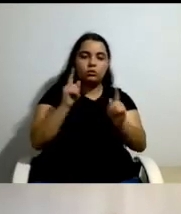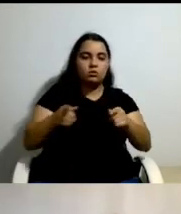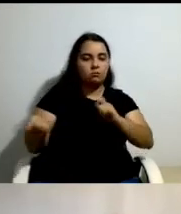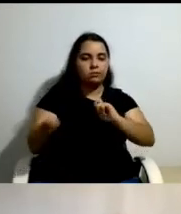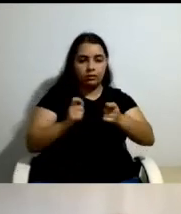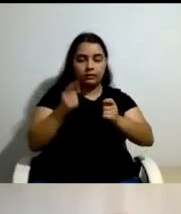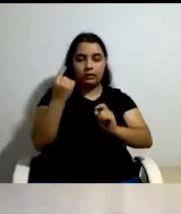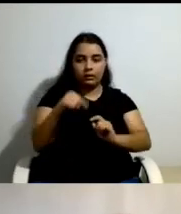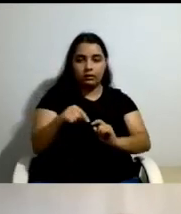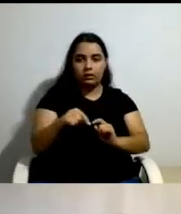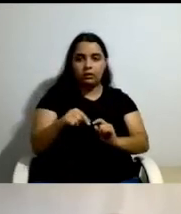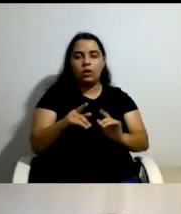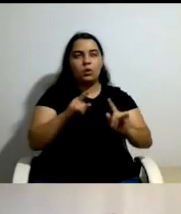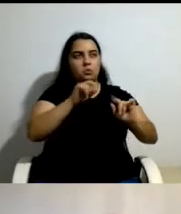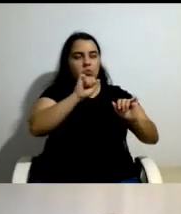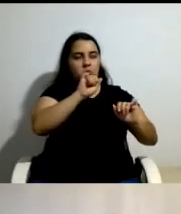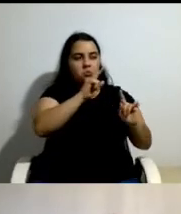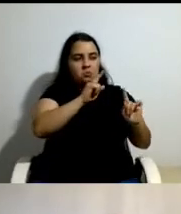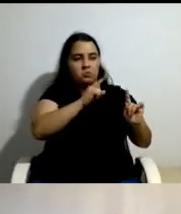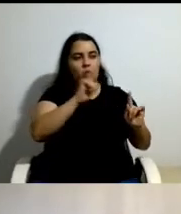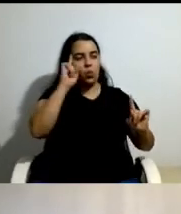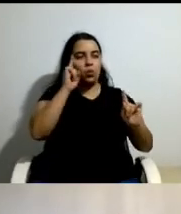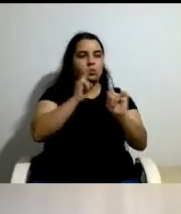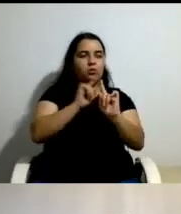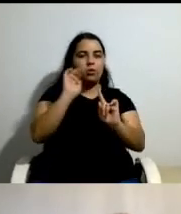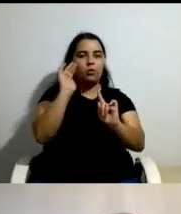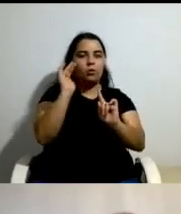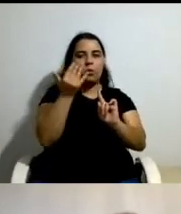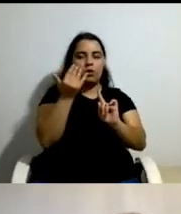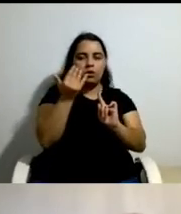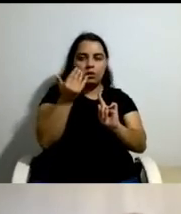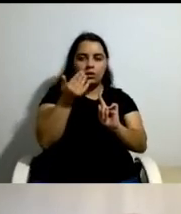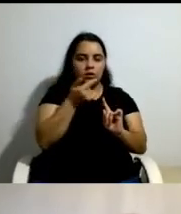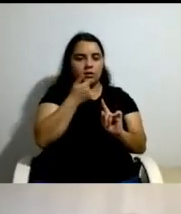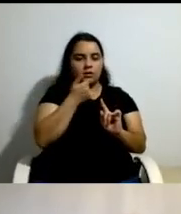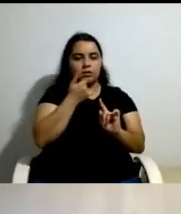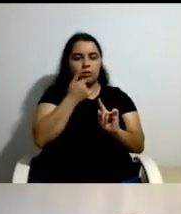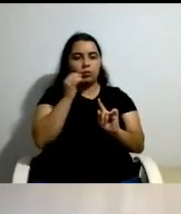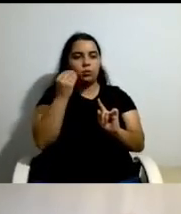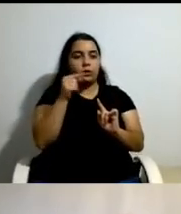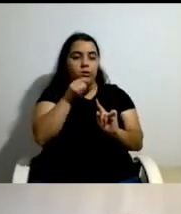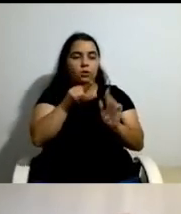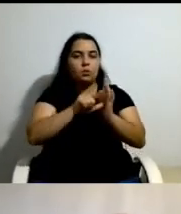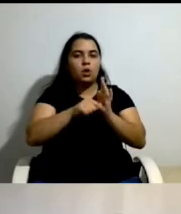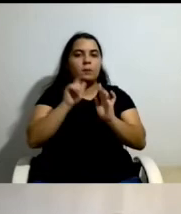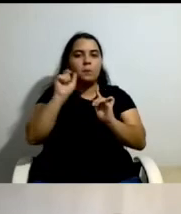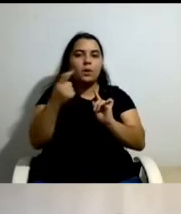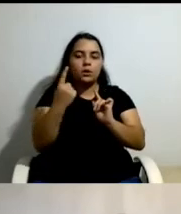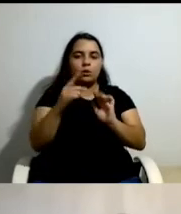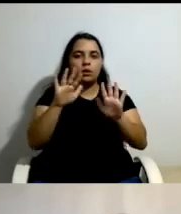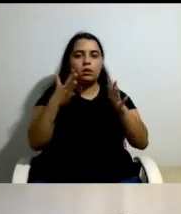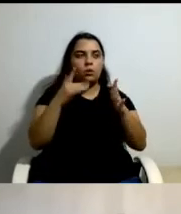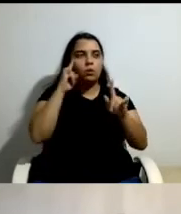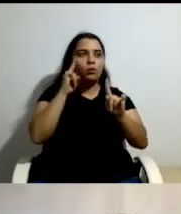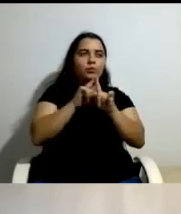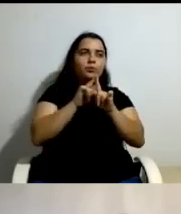inicial de ser, o objetivo era testar, precisamente enquanto projeto piloto, testar a possibilidade da vida independente para pessoas